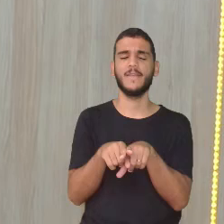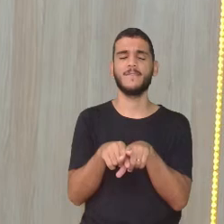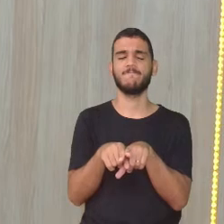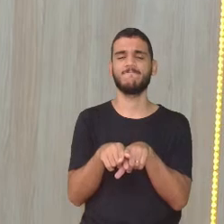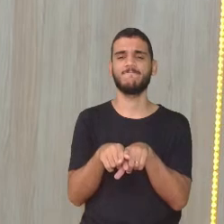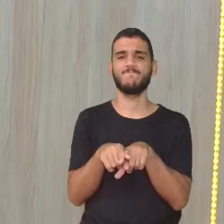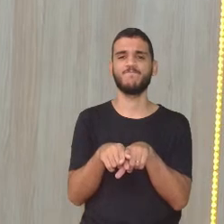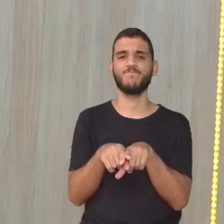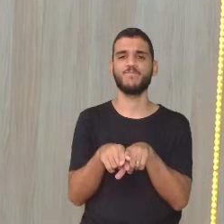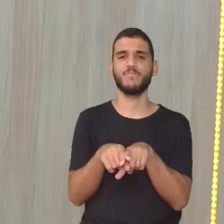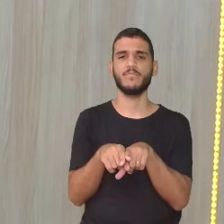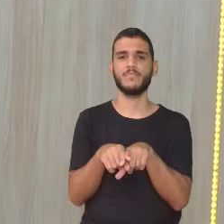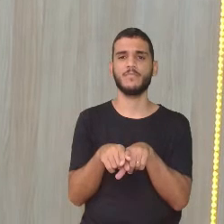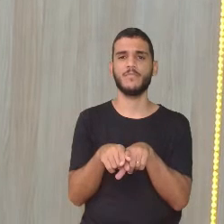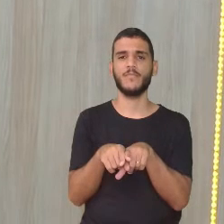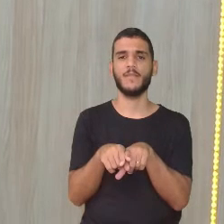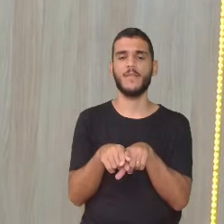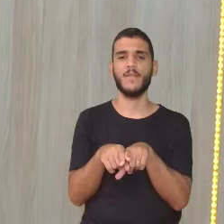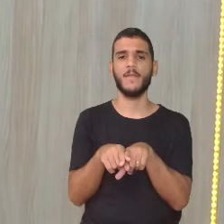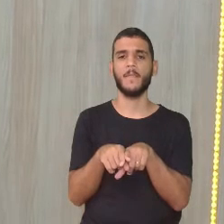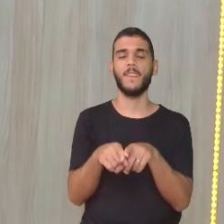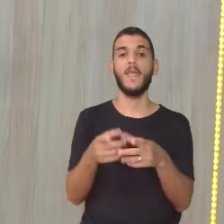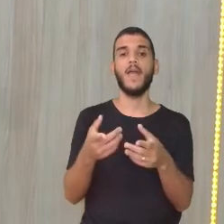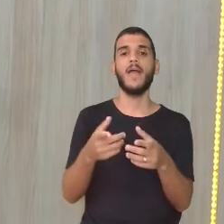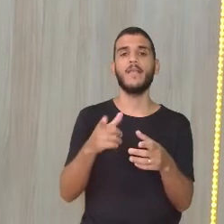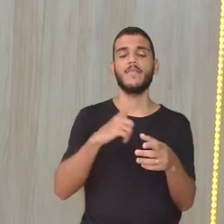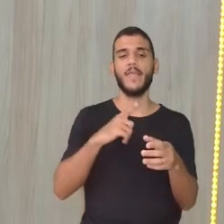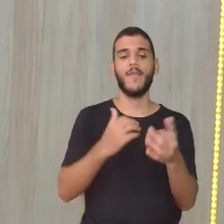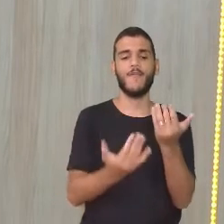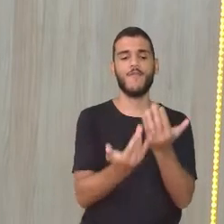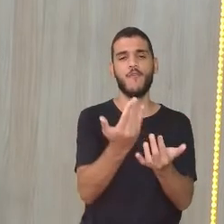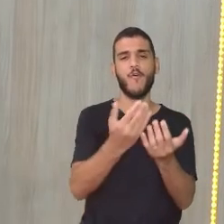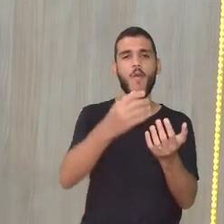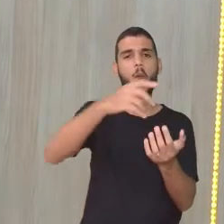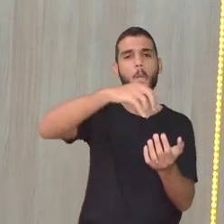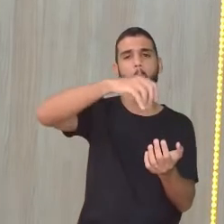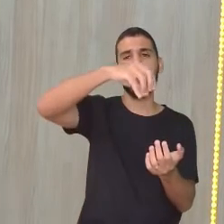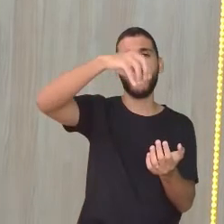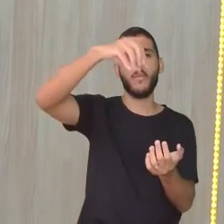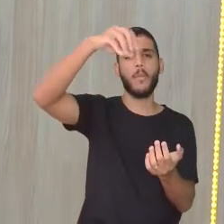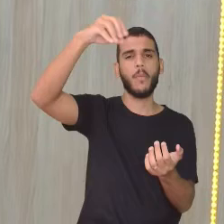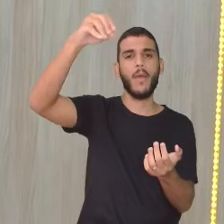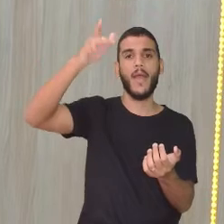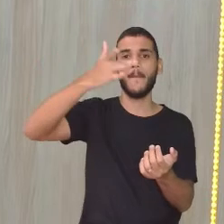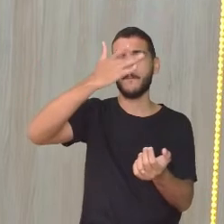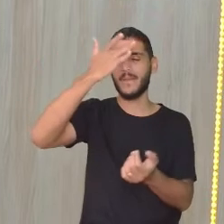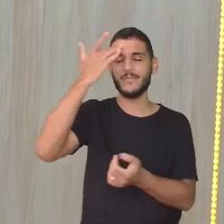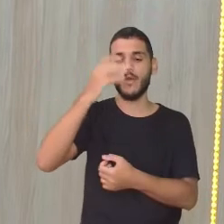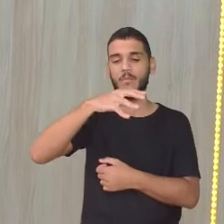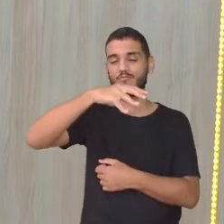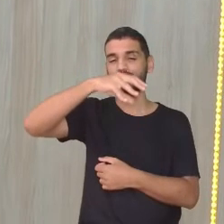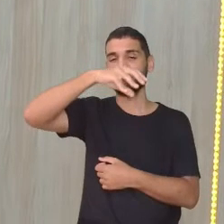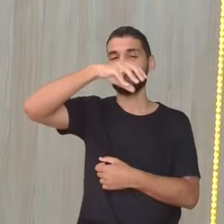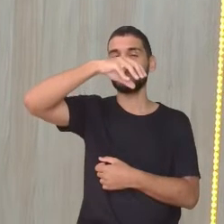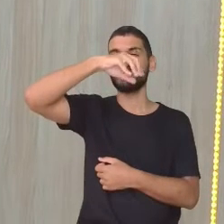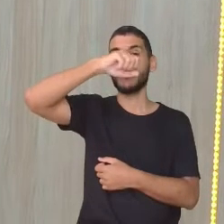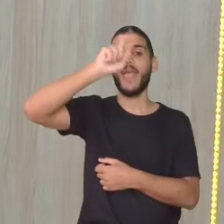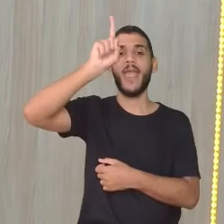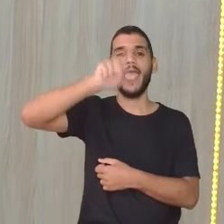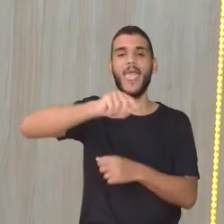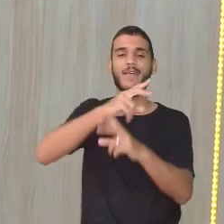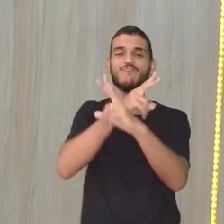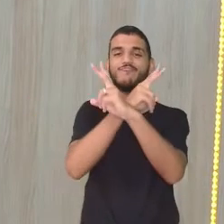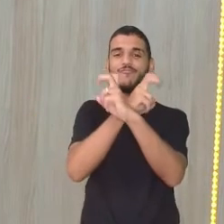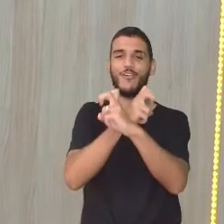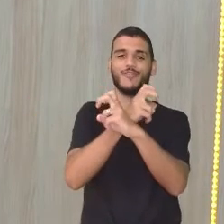essa fuligem, essa fumaça que a gente está soltando, ela é tóxica, gente. Vocês estão queimando plástico. Isso